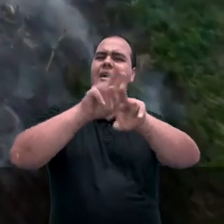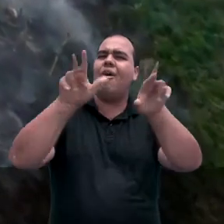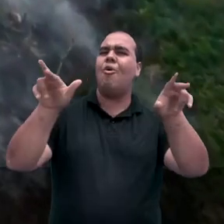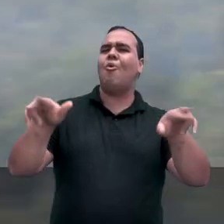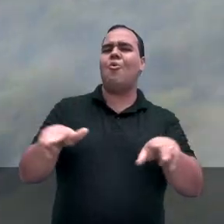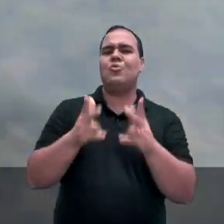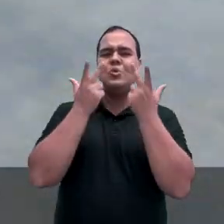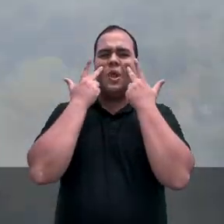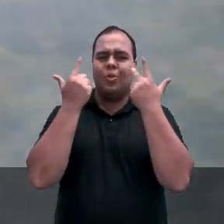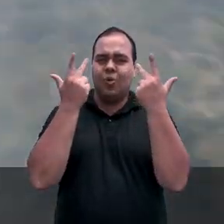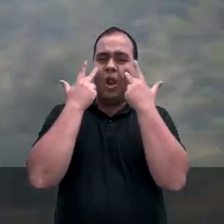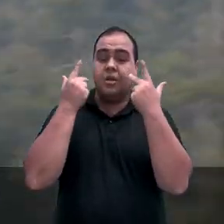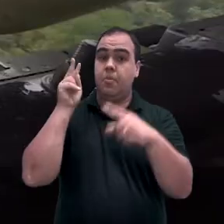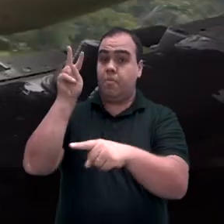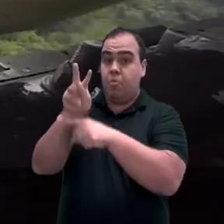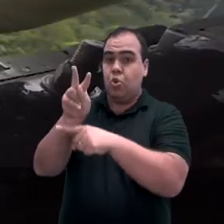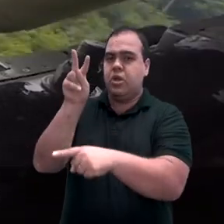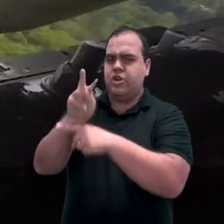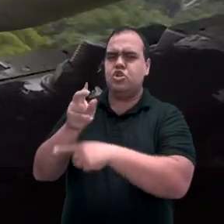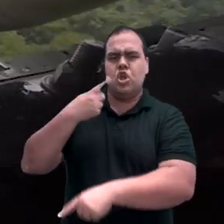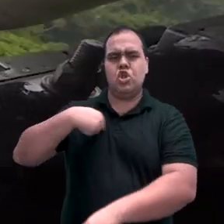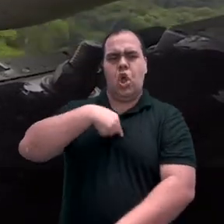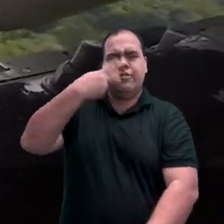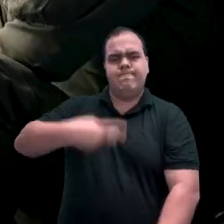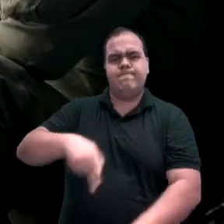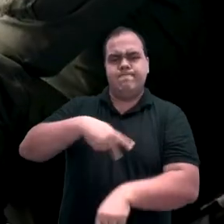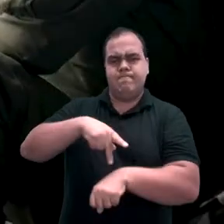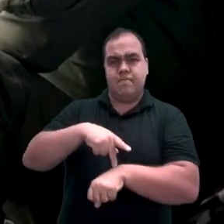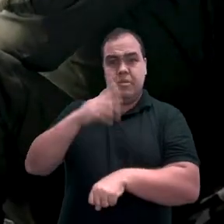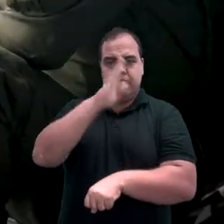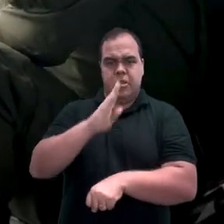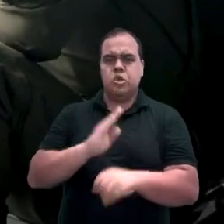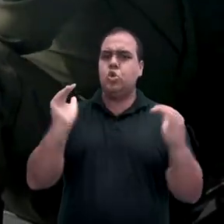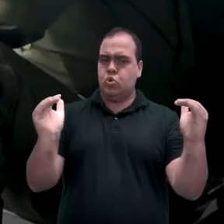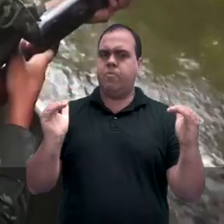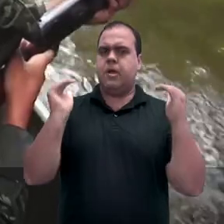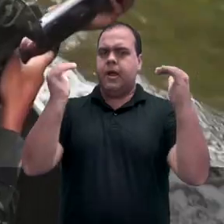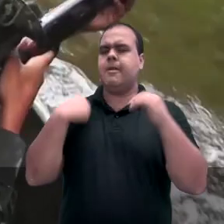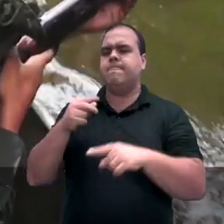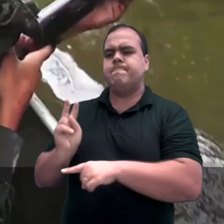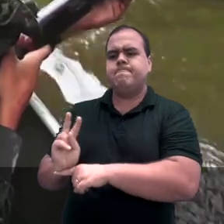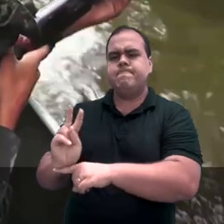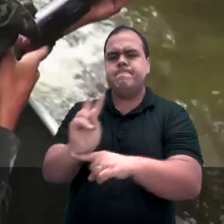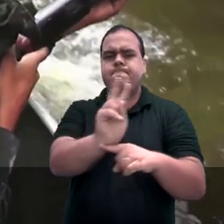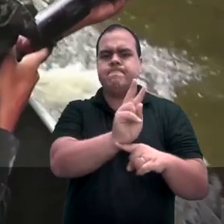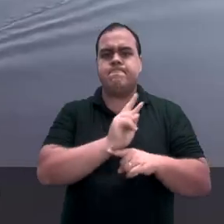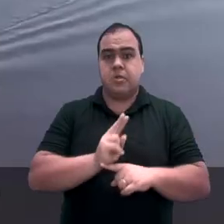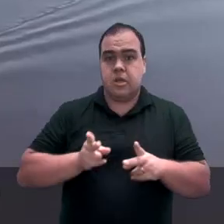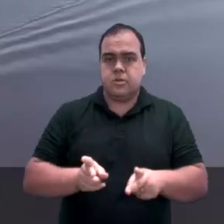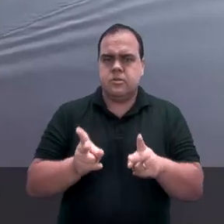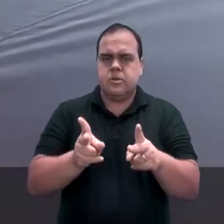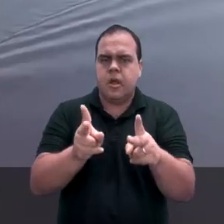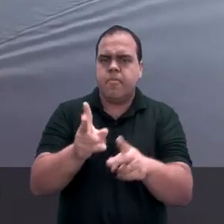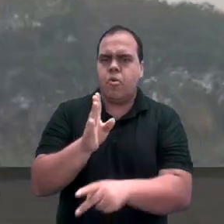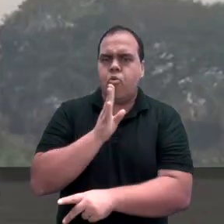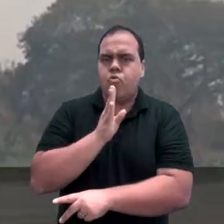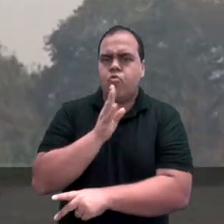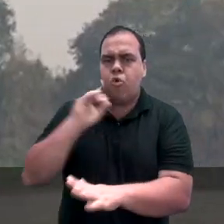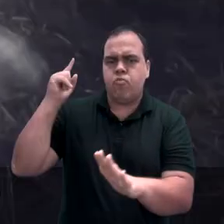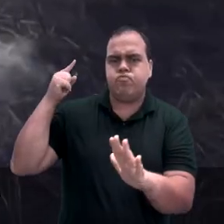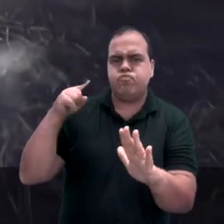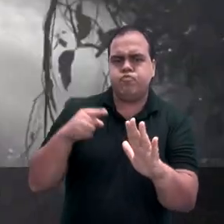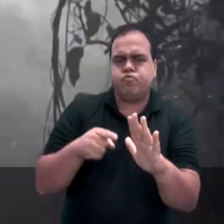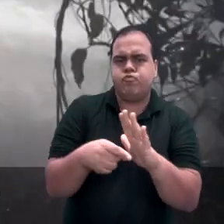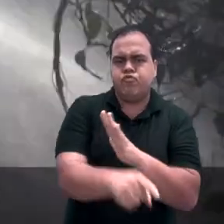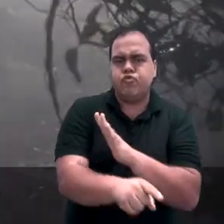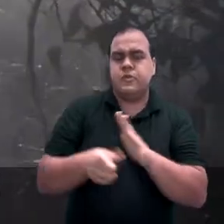Proteger essas importantes áreas é uma questão de soberania, que exige monitoramento constante e